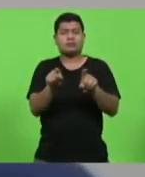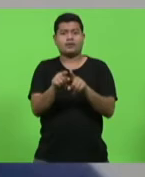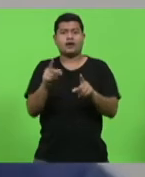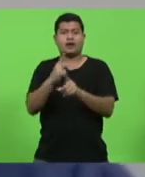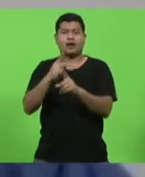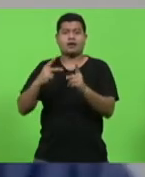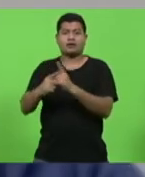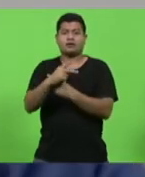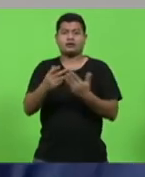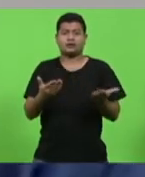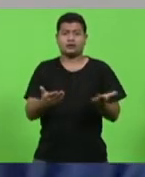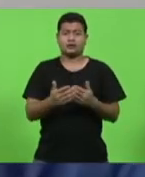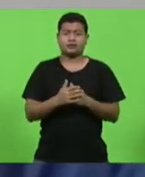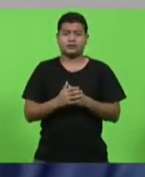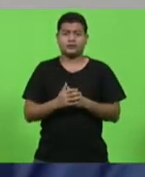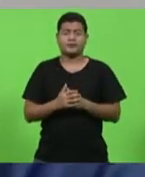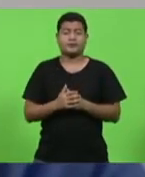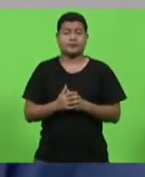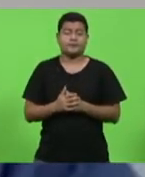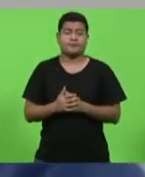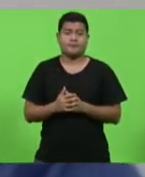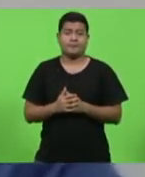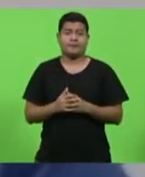E a taxa de